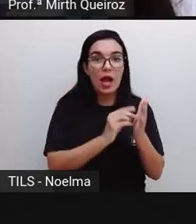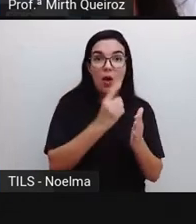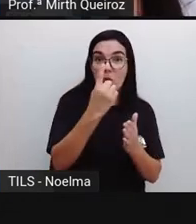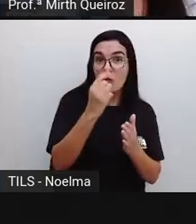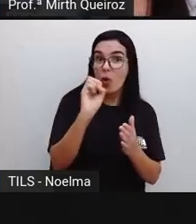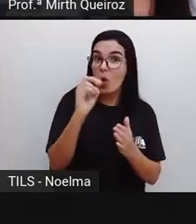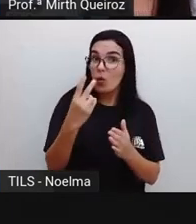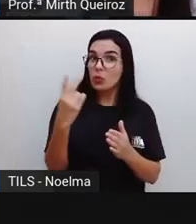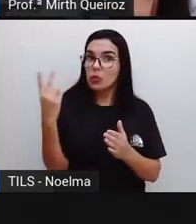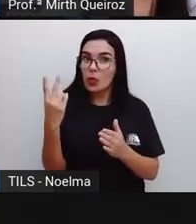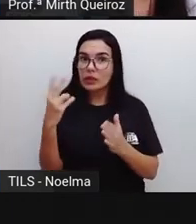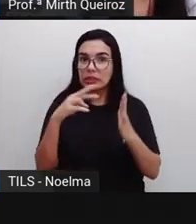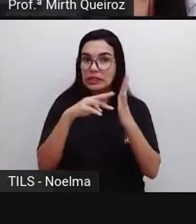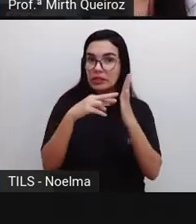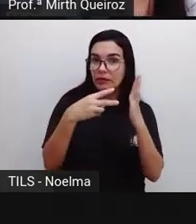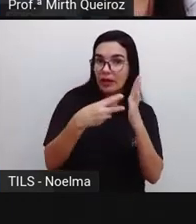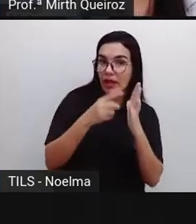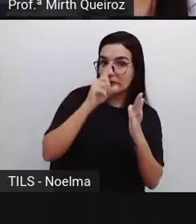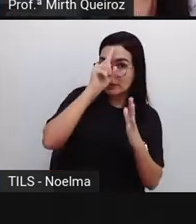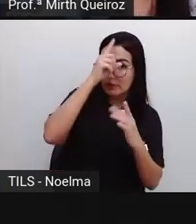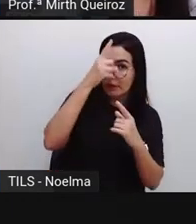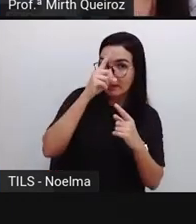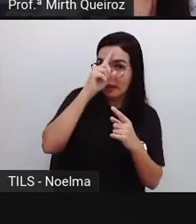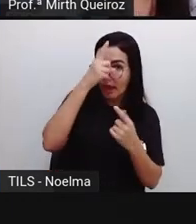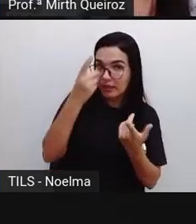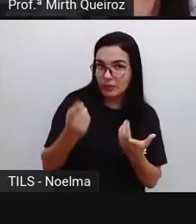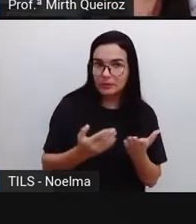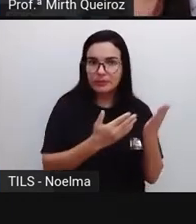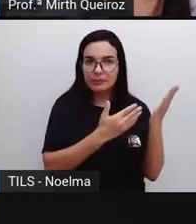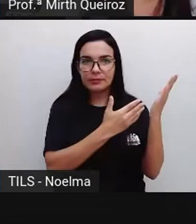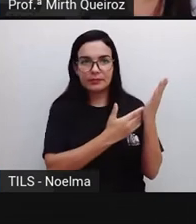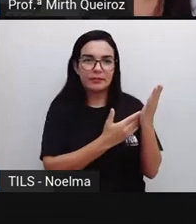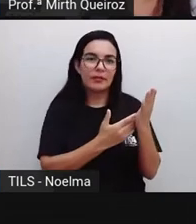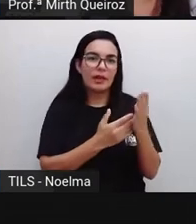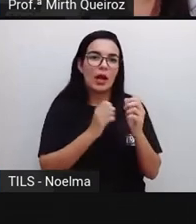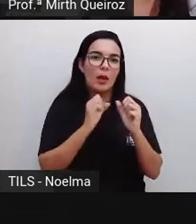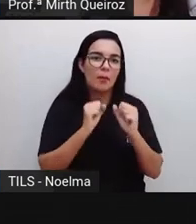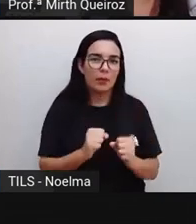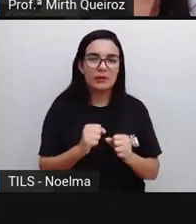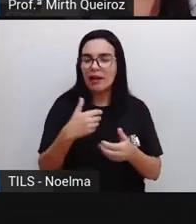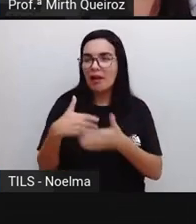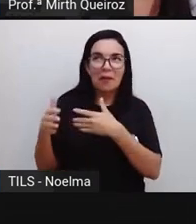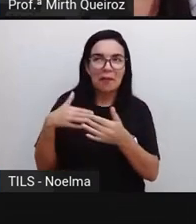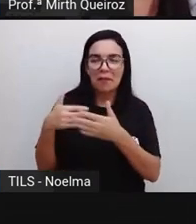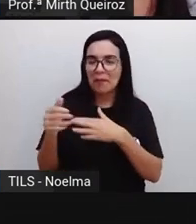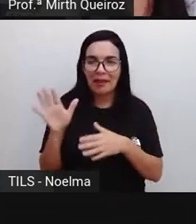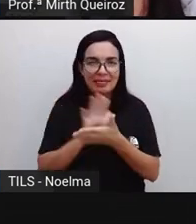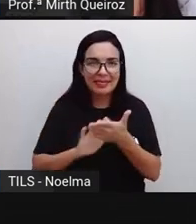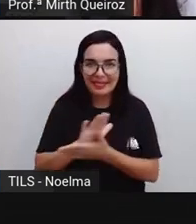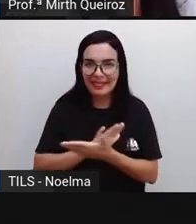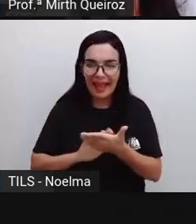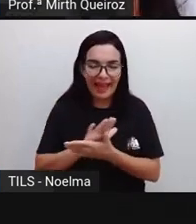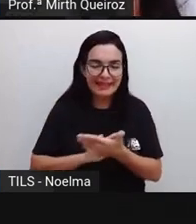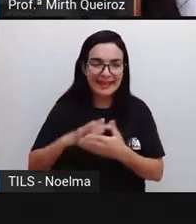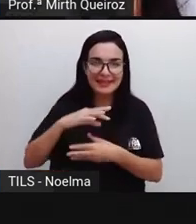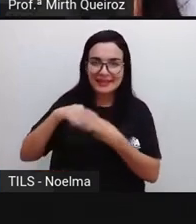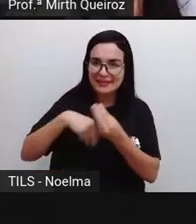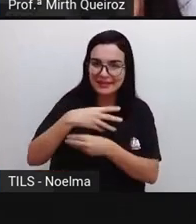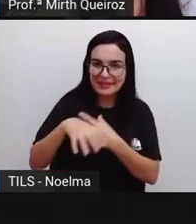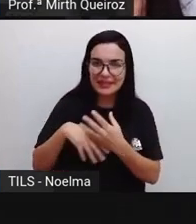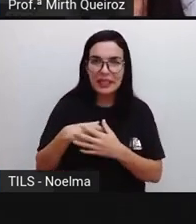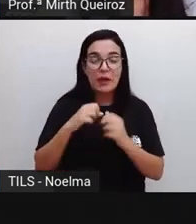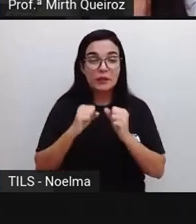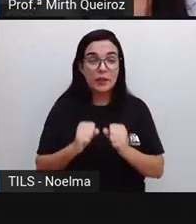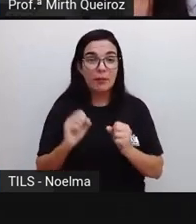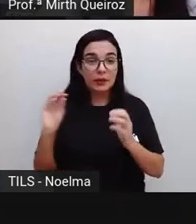palavra. Um significado que esteja mais próximo, outro significado absurdo, que não tem nada a ver. e vão escrever aí do